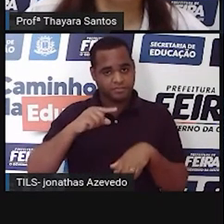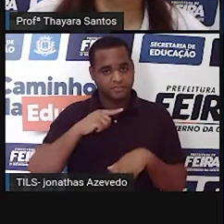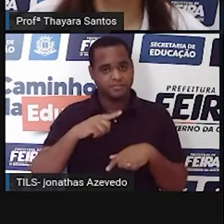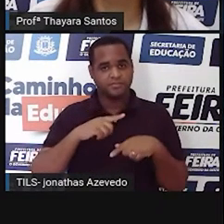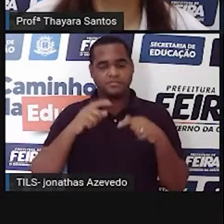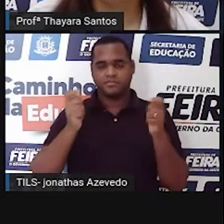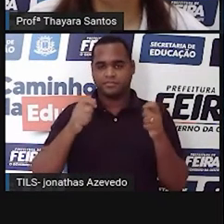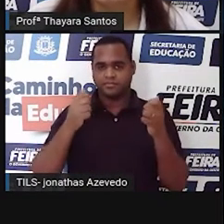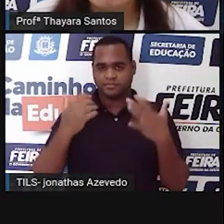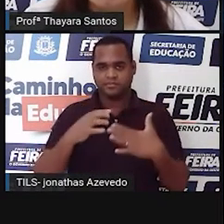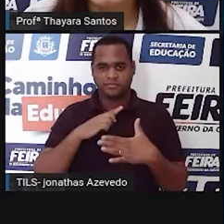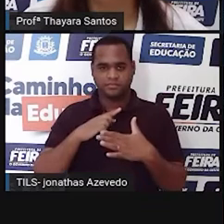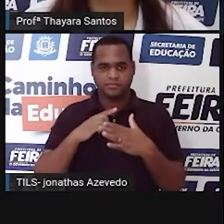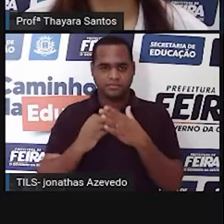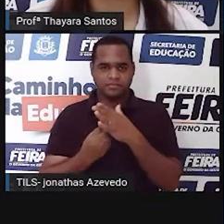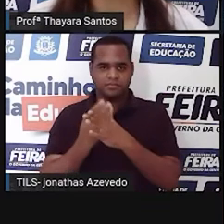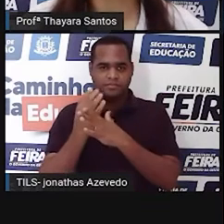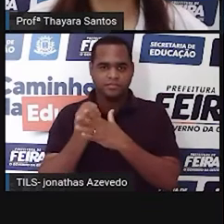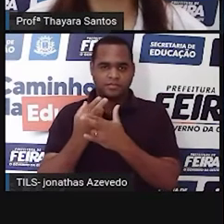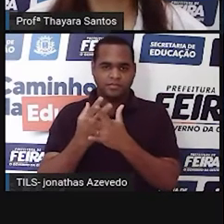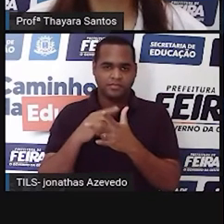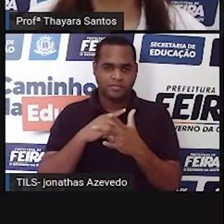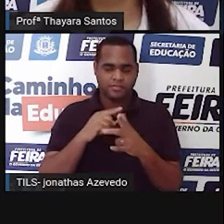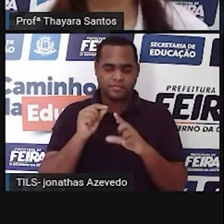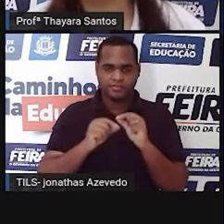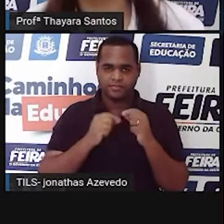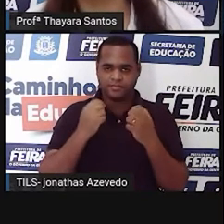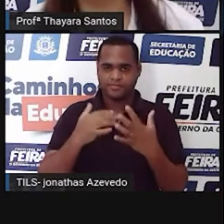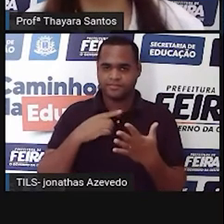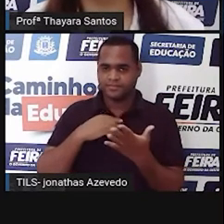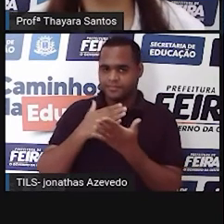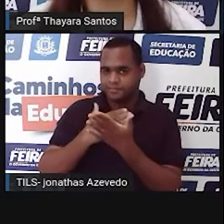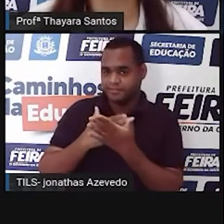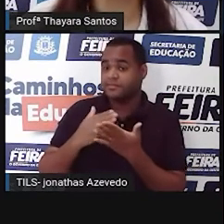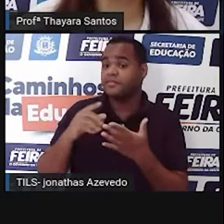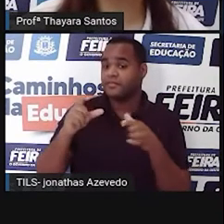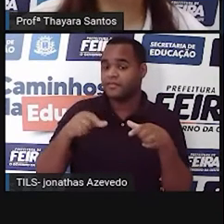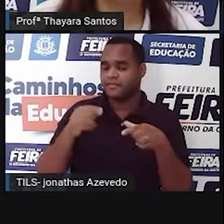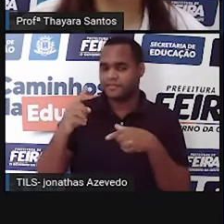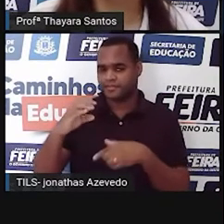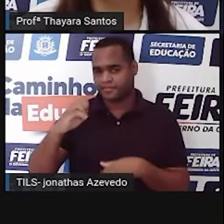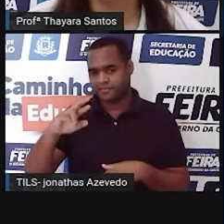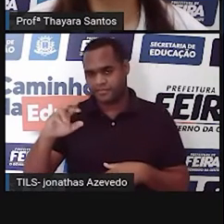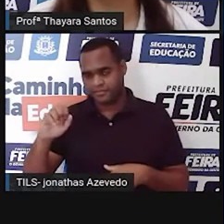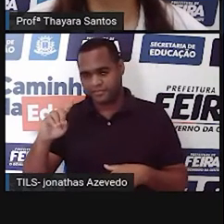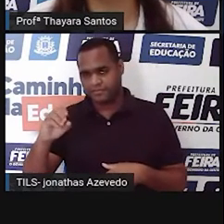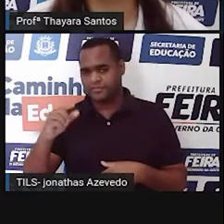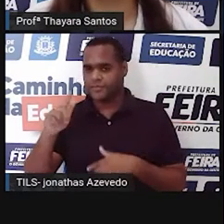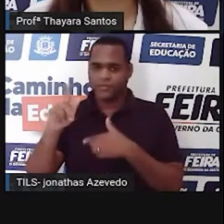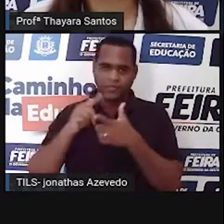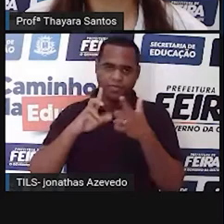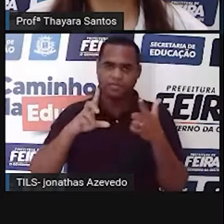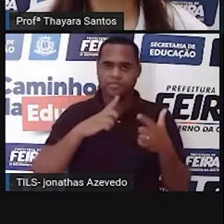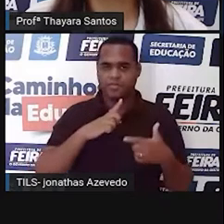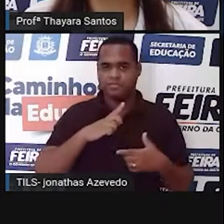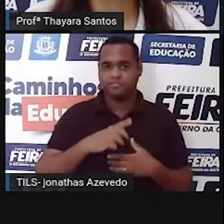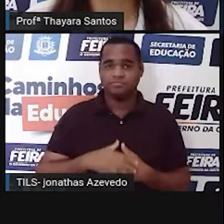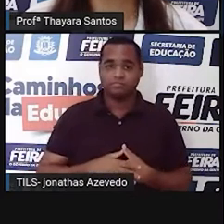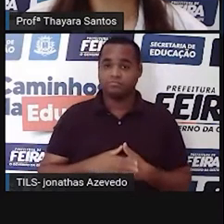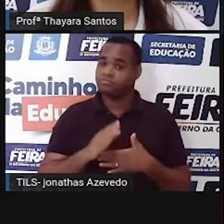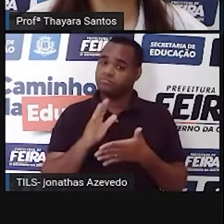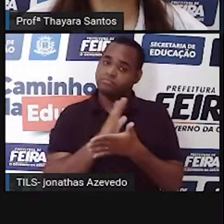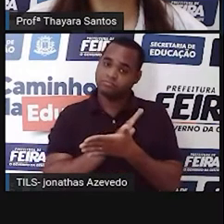ocorrem nesse bioma. Mas tem outras que ocorrem tanto lá no Cerrado, quanto em outros biomas também. Mas tem